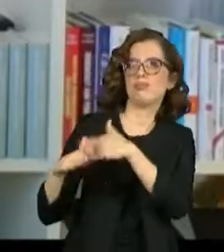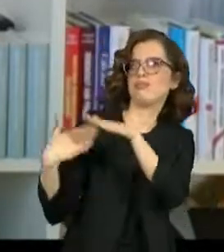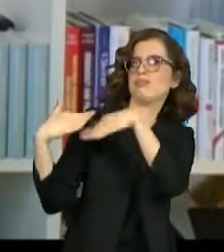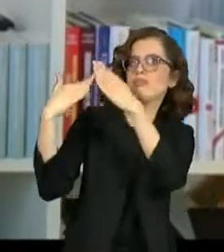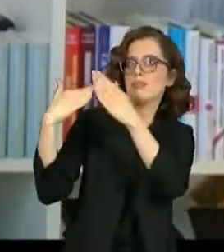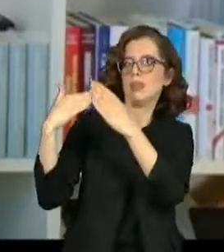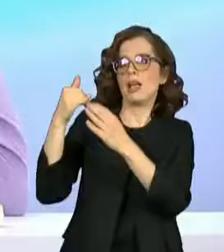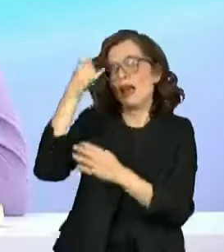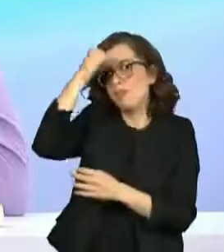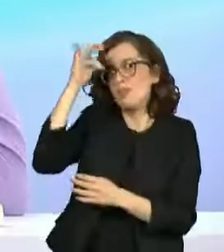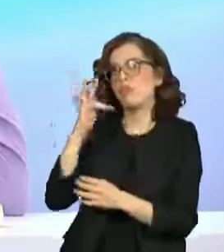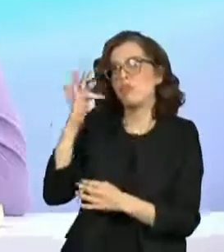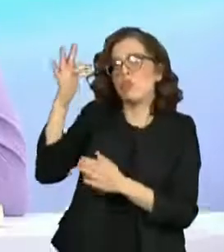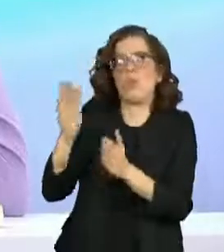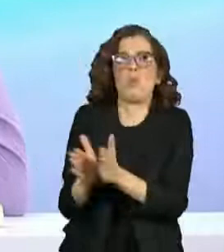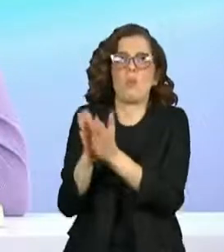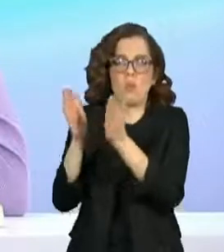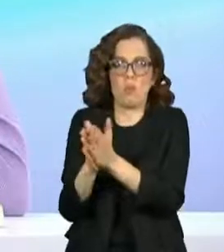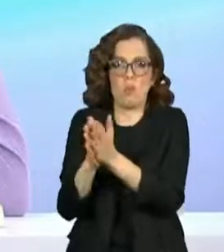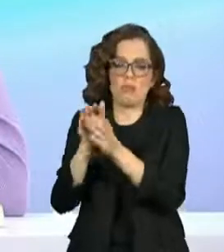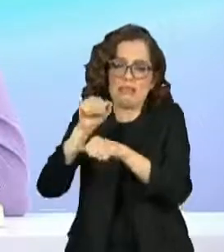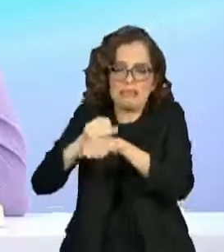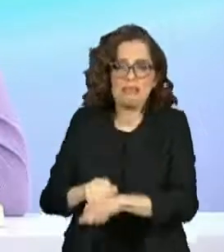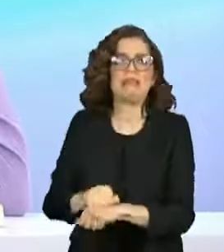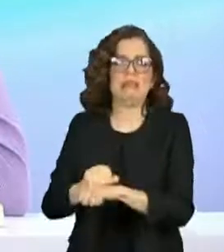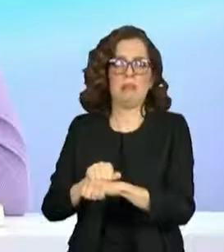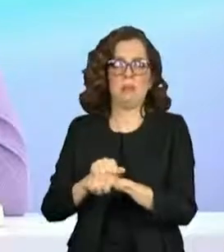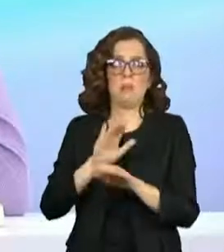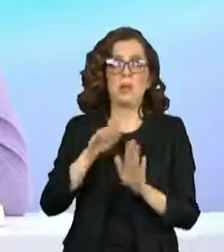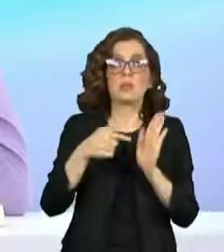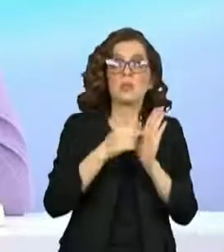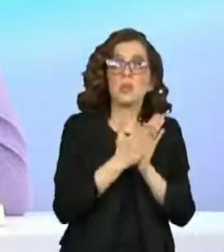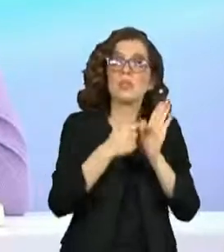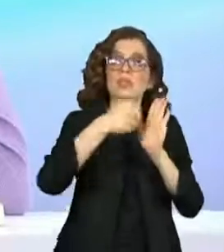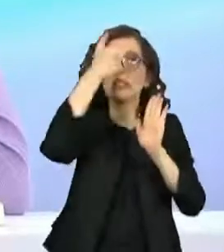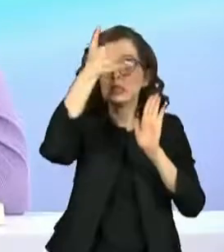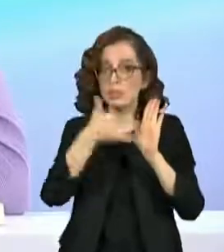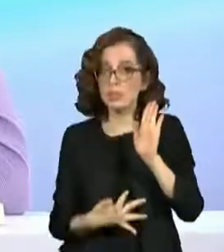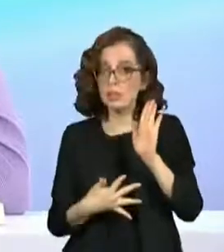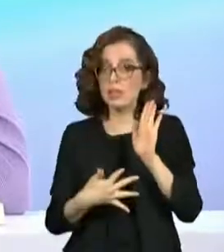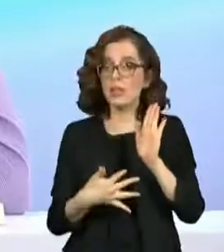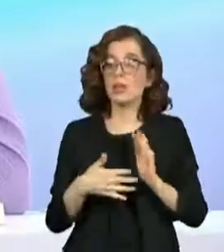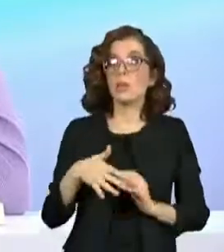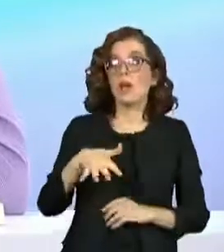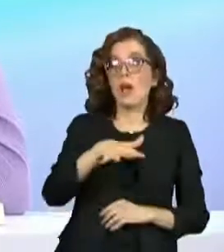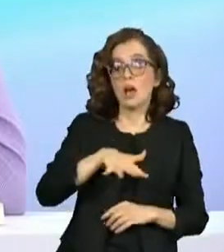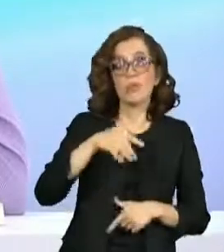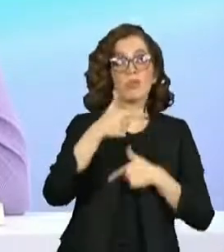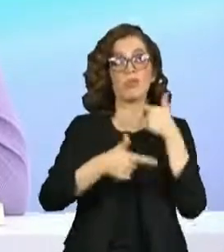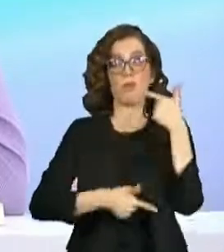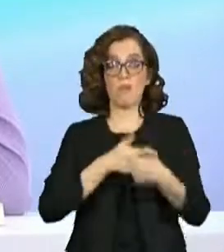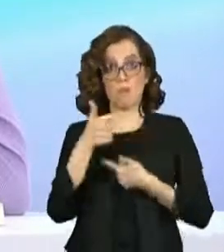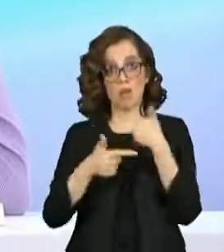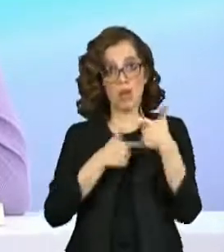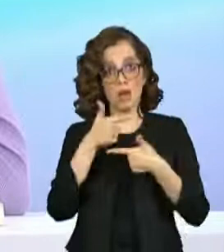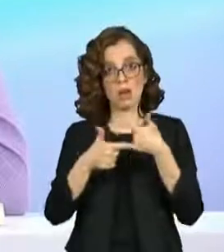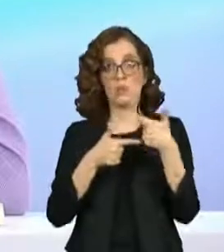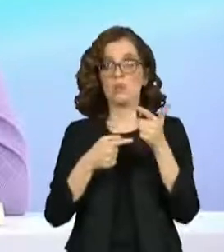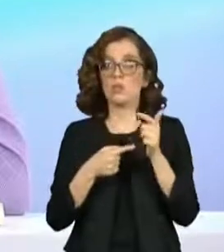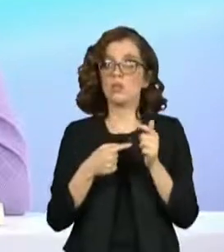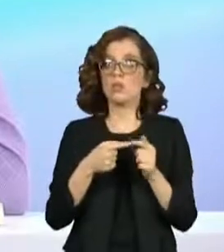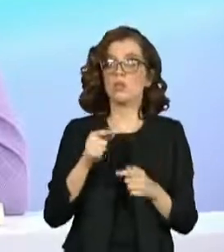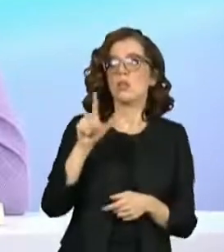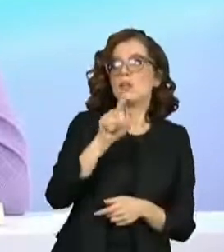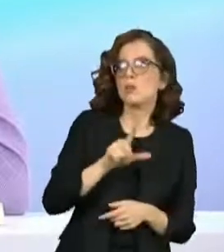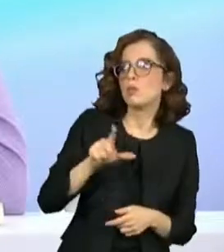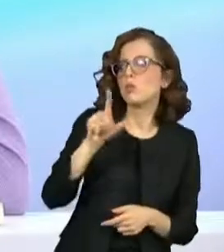que você coloca aqui no seu livro. Especialmente também os ligados ao mercado de trabalho. A literatura já documentou uma